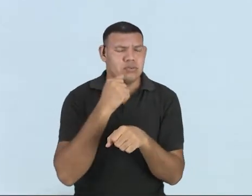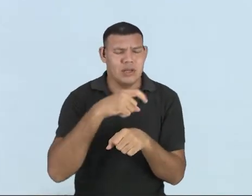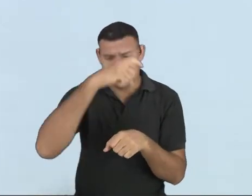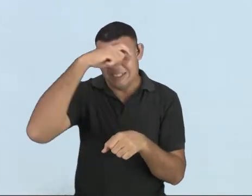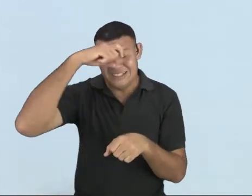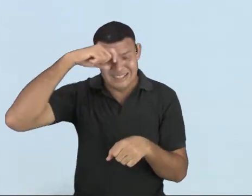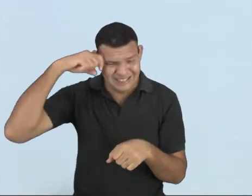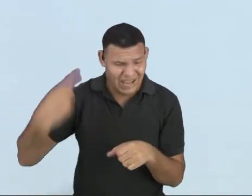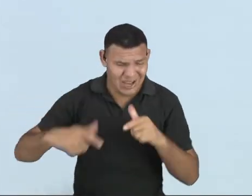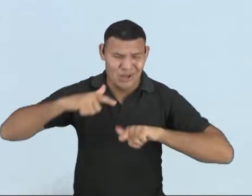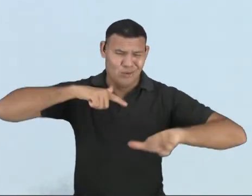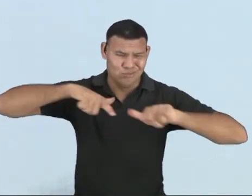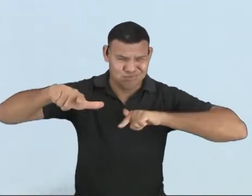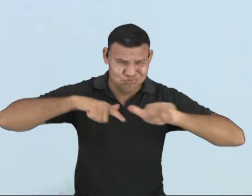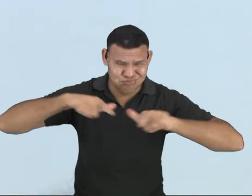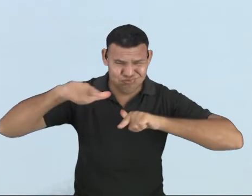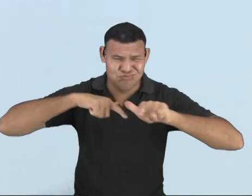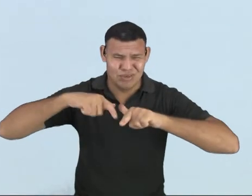coisas para dentro de casa.